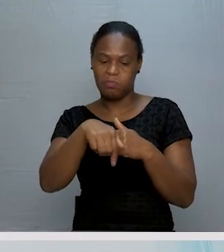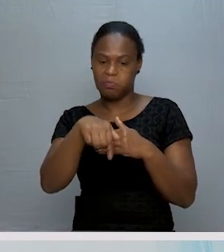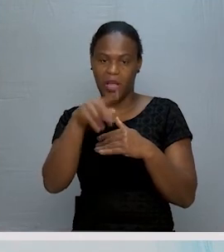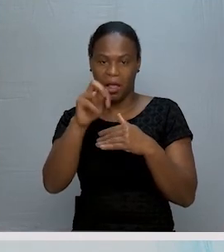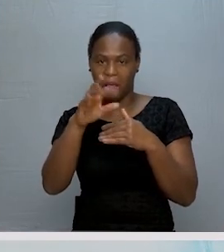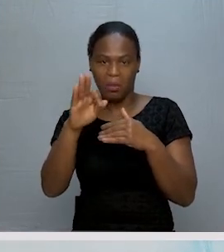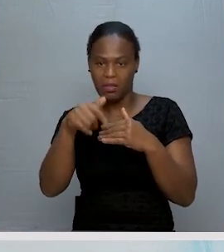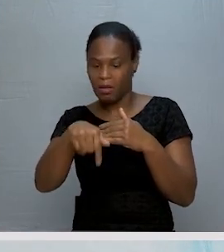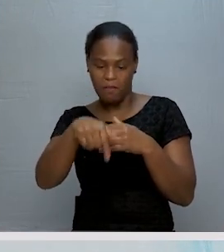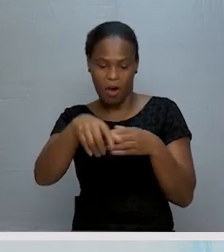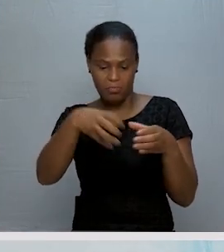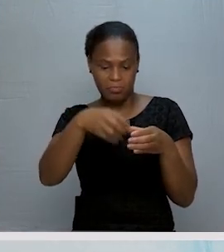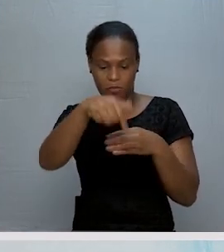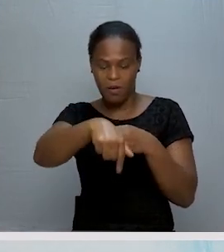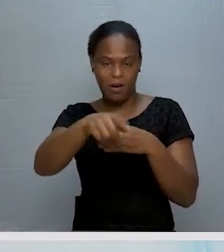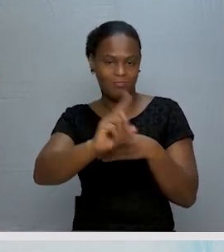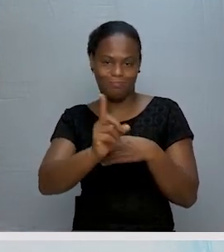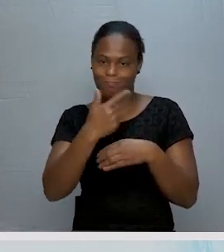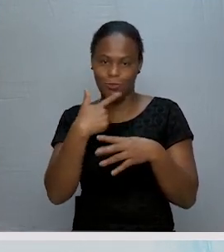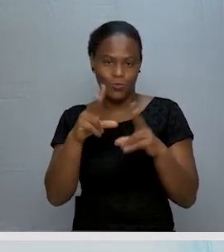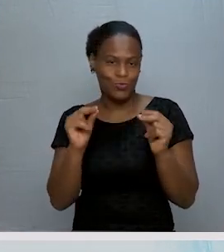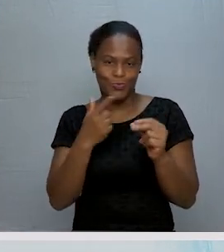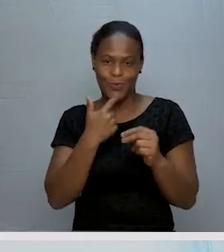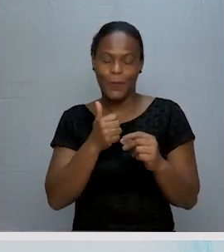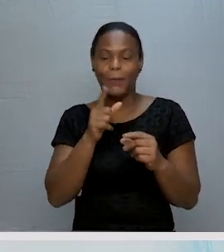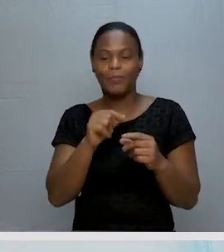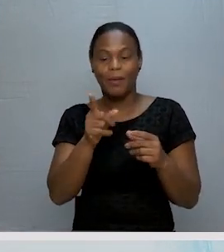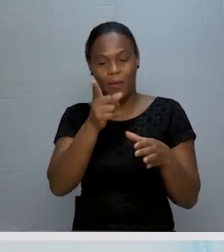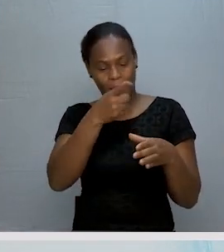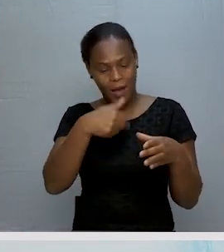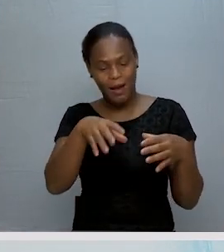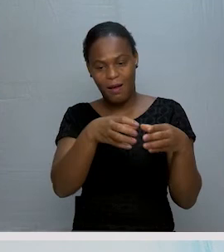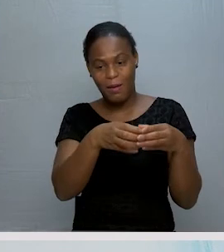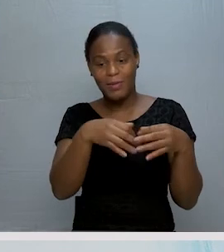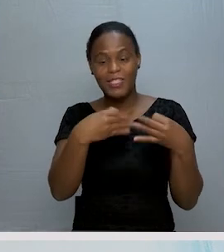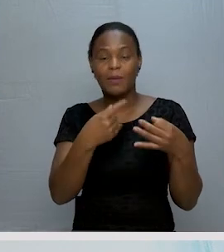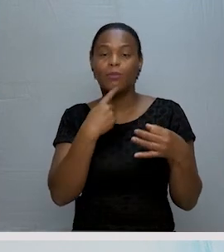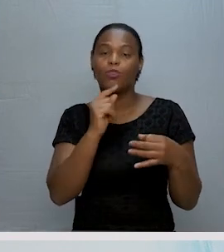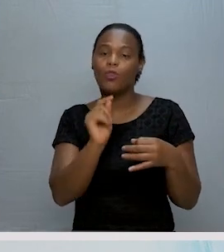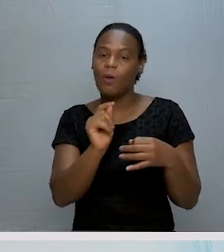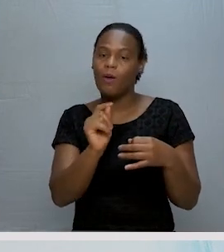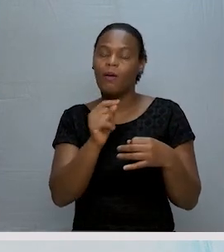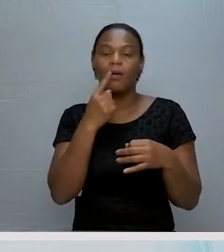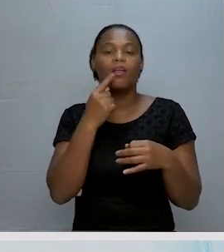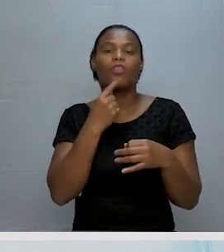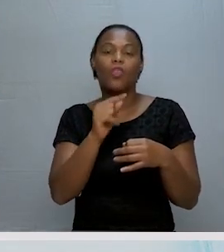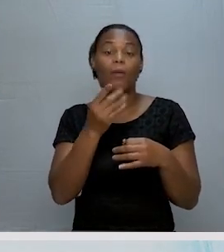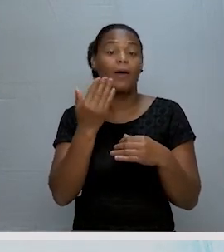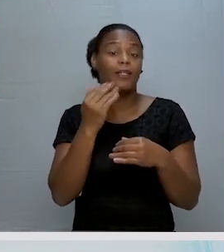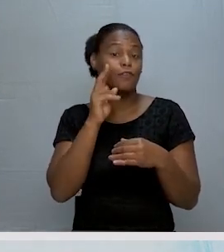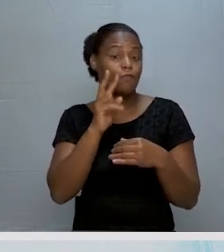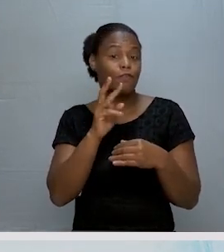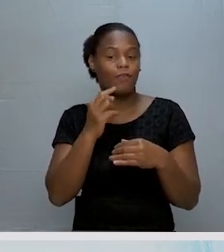dessa figura plana. E o diagrama deve ter sempre o nome. E esse nome nós já vimos